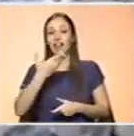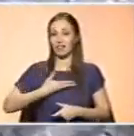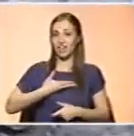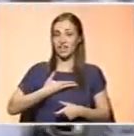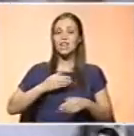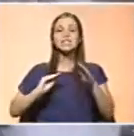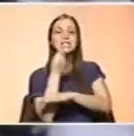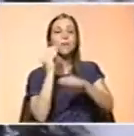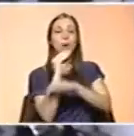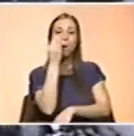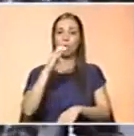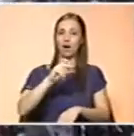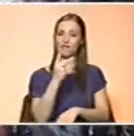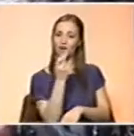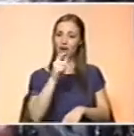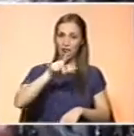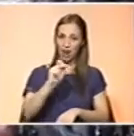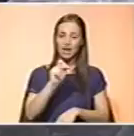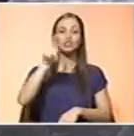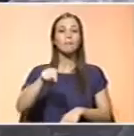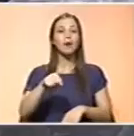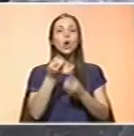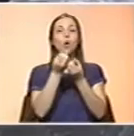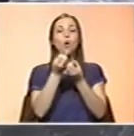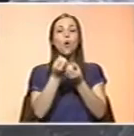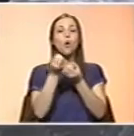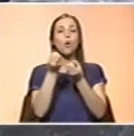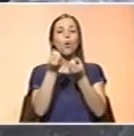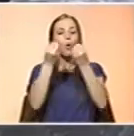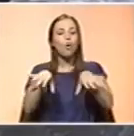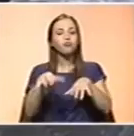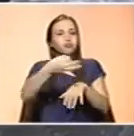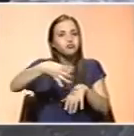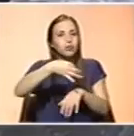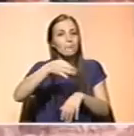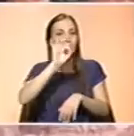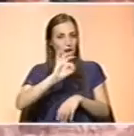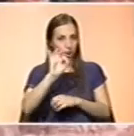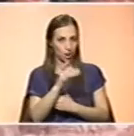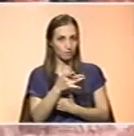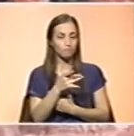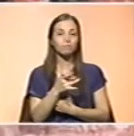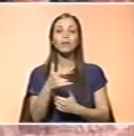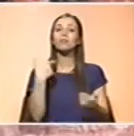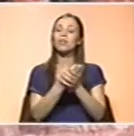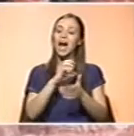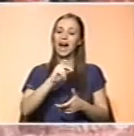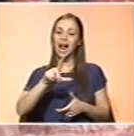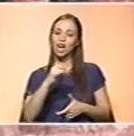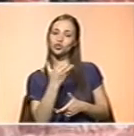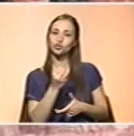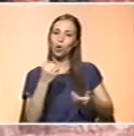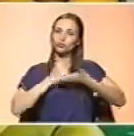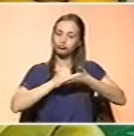a cavala e também na gema do ovo. Por promover a absorção do cálcio, vai participar no metabolismo ósseo.